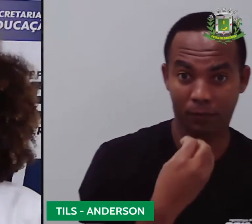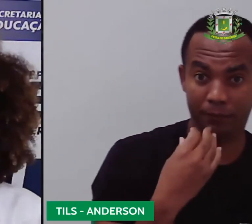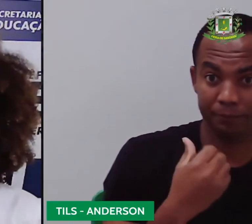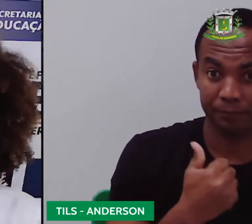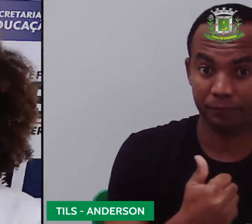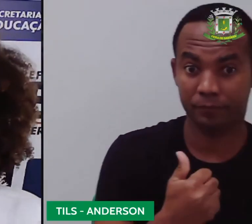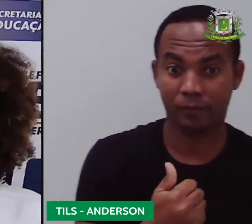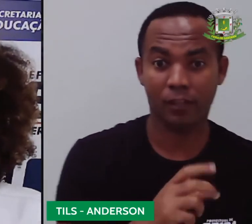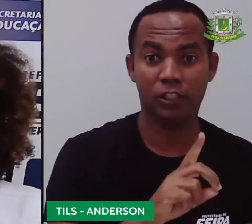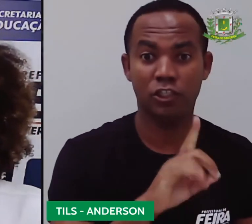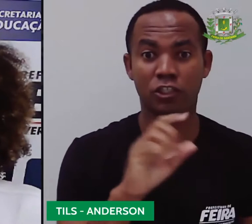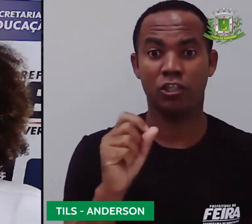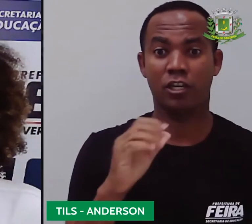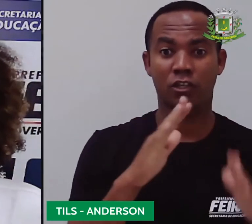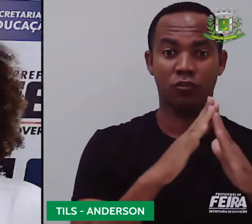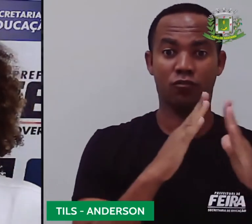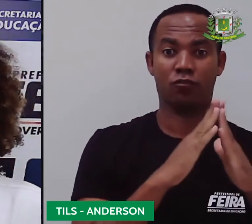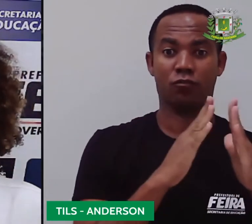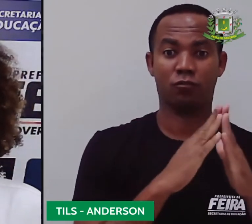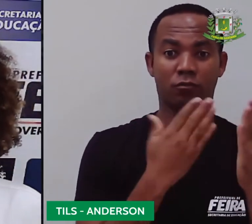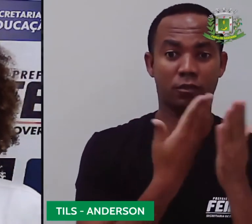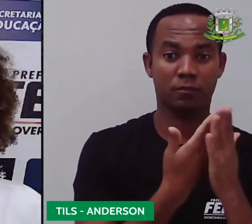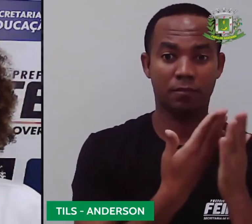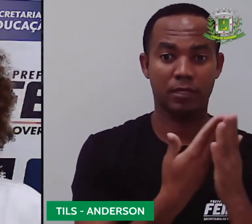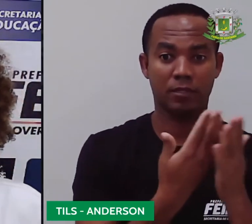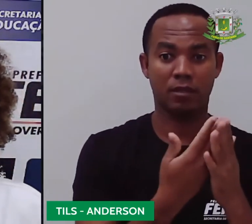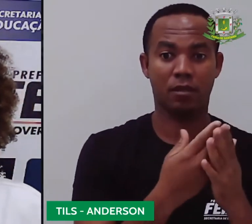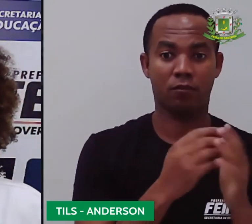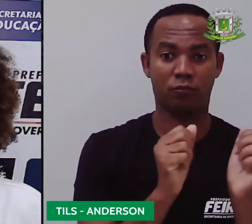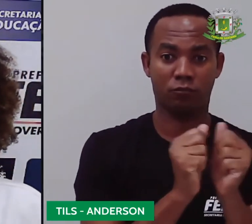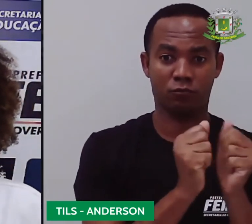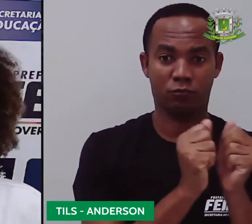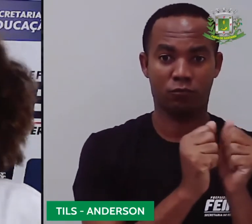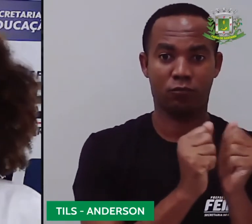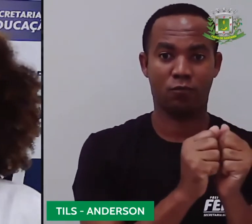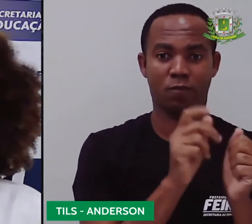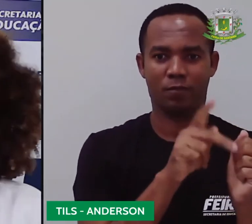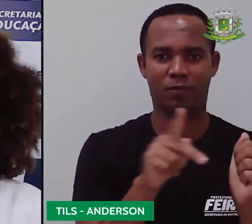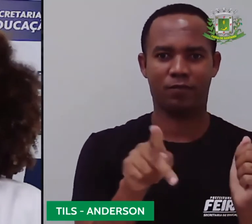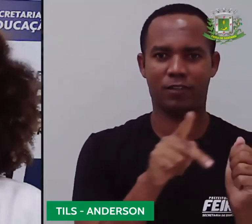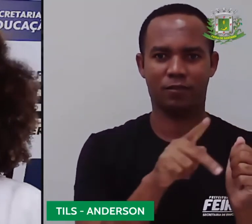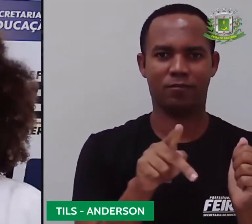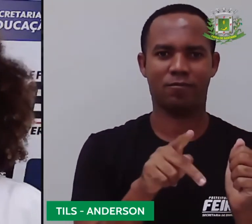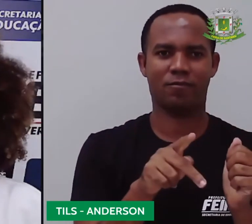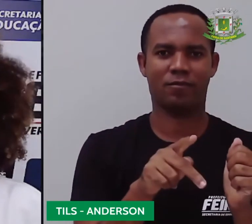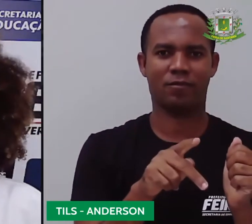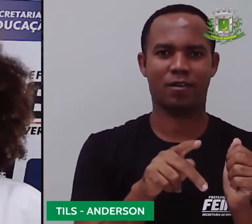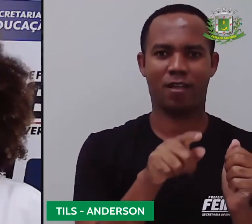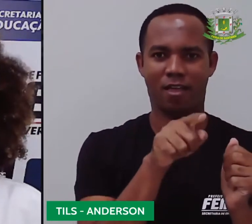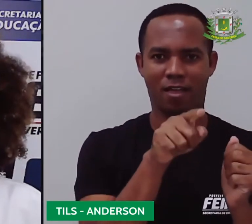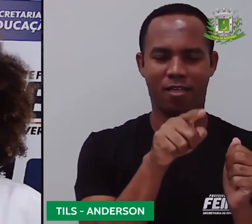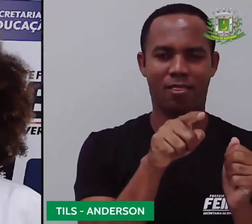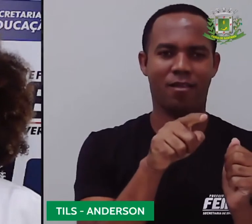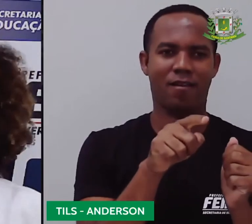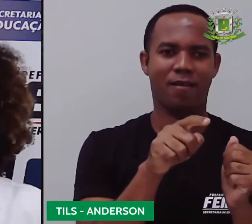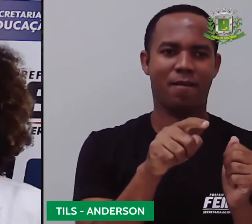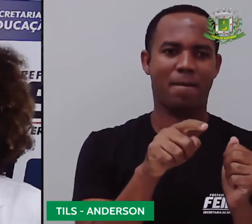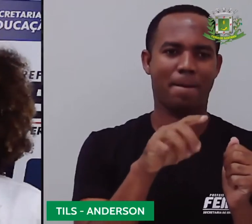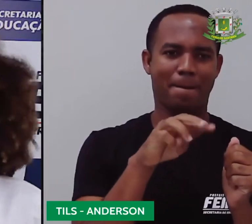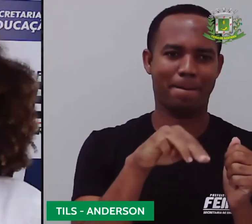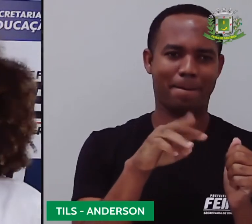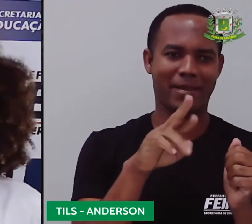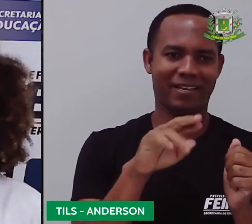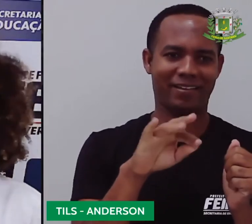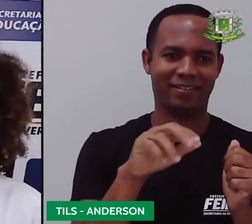Mais um dia de aula, mais uma aula com Pró Maria e Anderson. E aí, meus amores, como é que vocês estão?